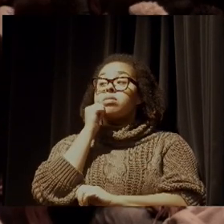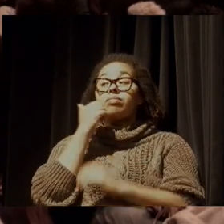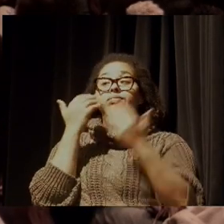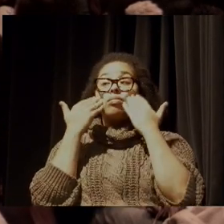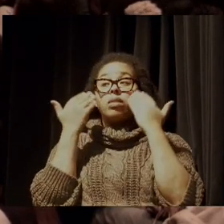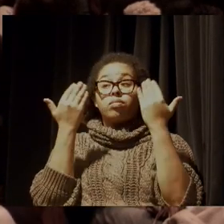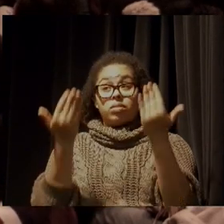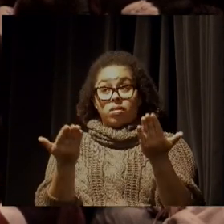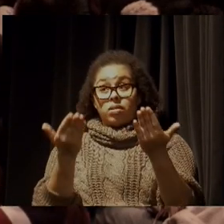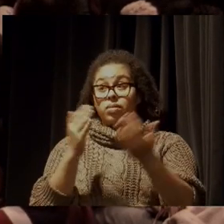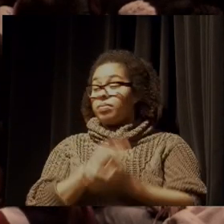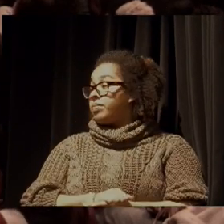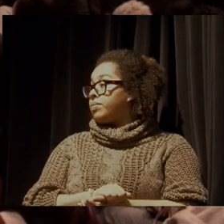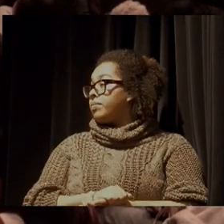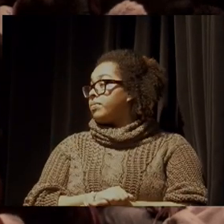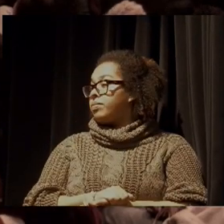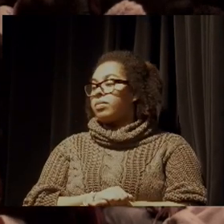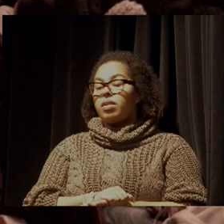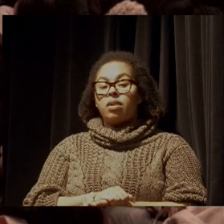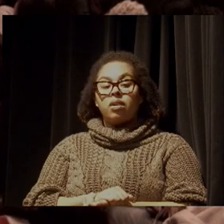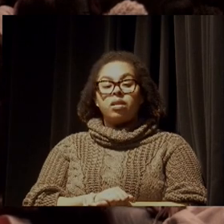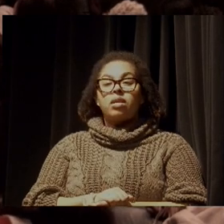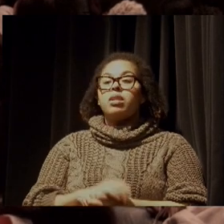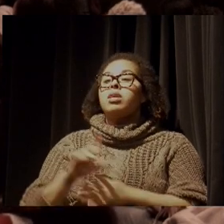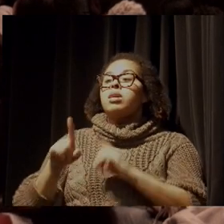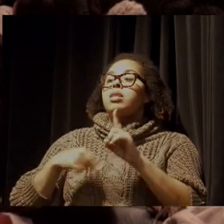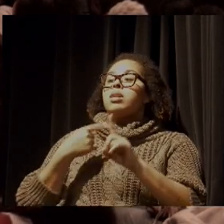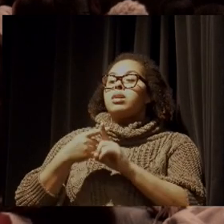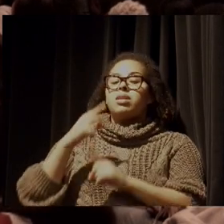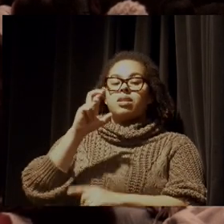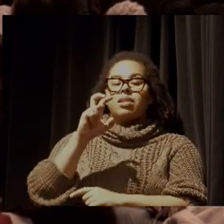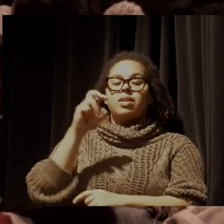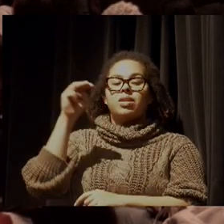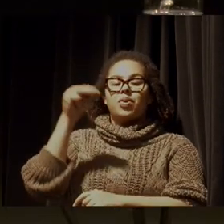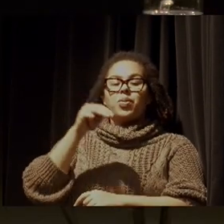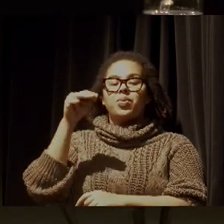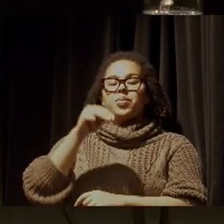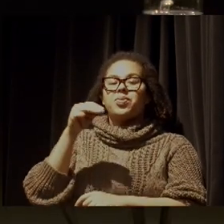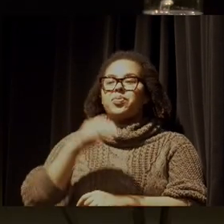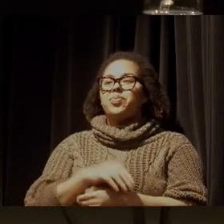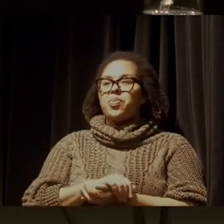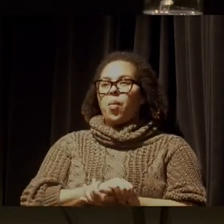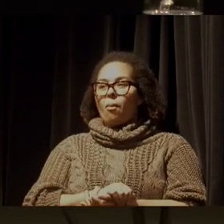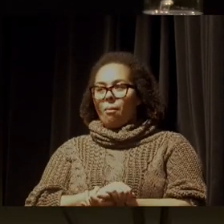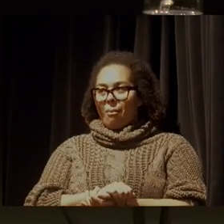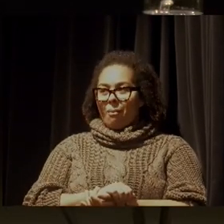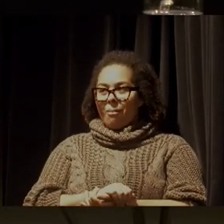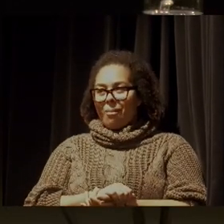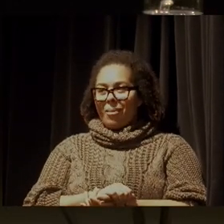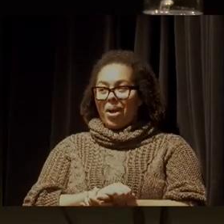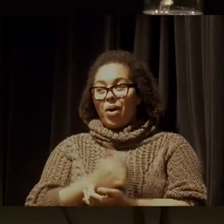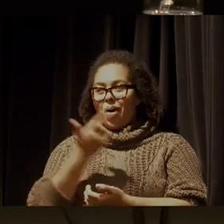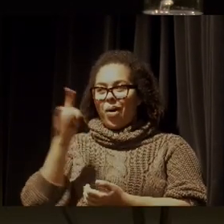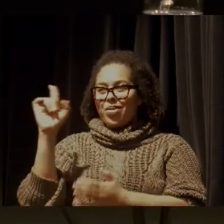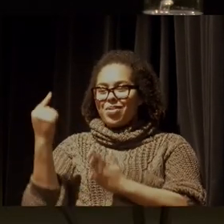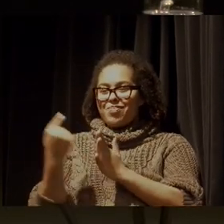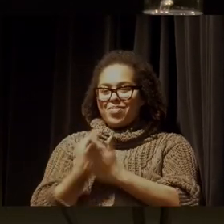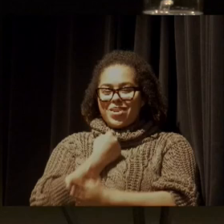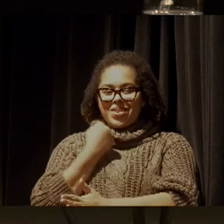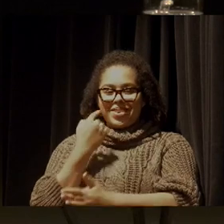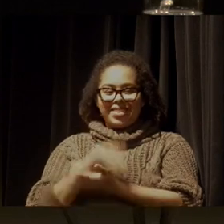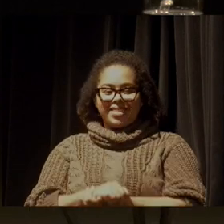claramente. Nós temos mais cinco minutos aqui para encerrar o nosso debate. Tem mais uma pergunta aqui sobre